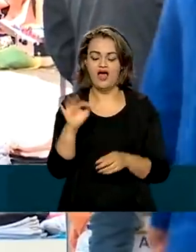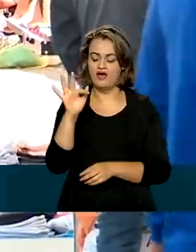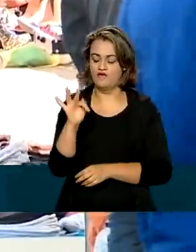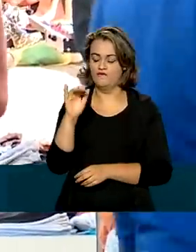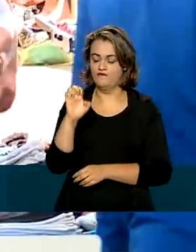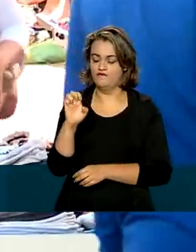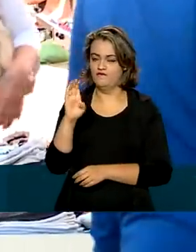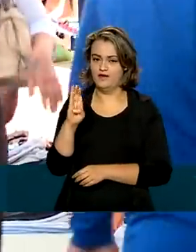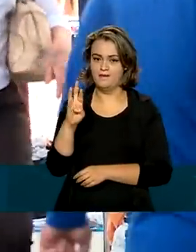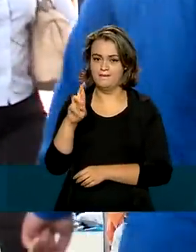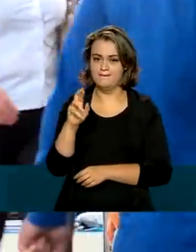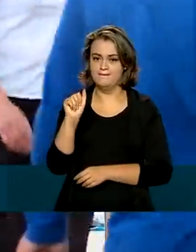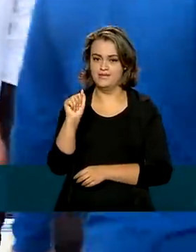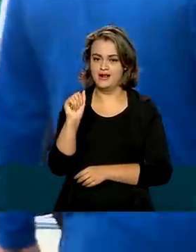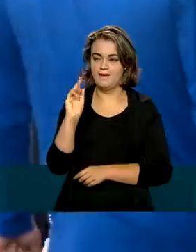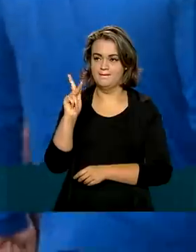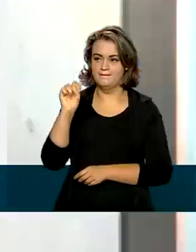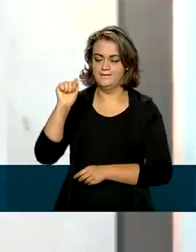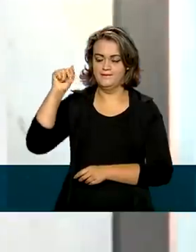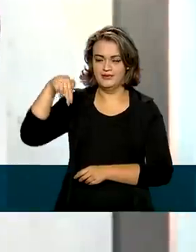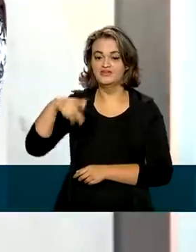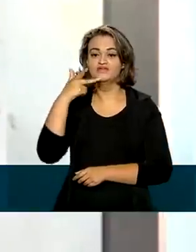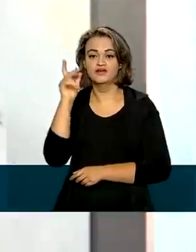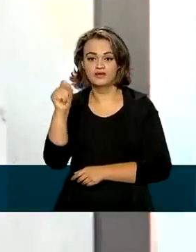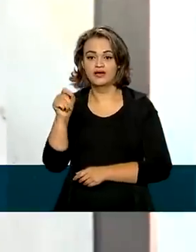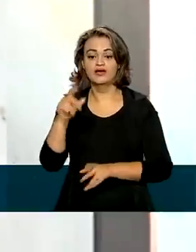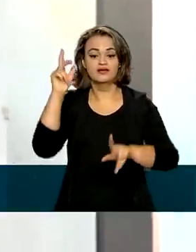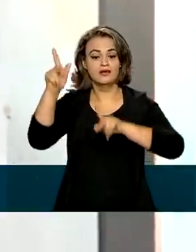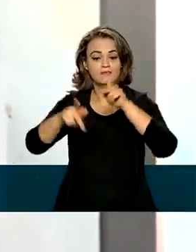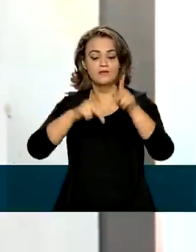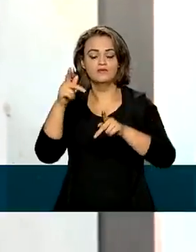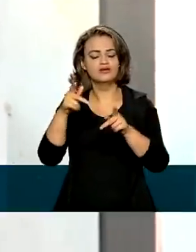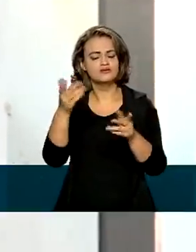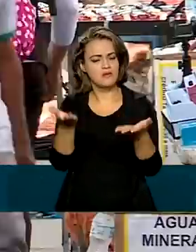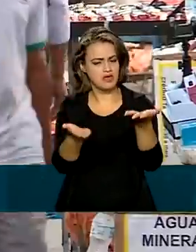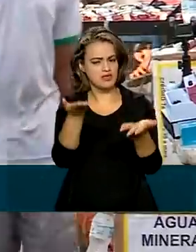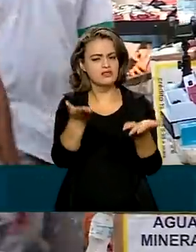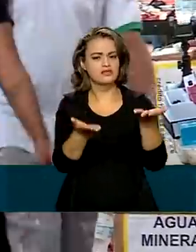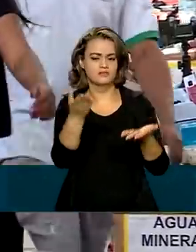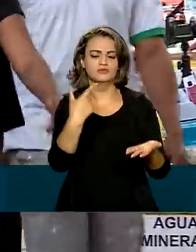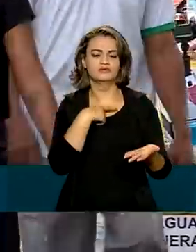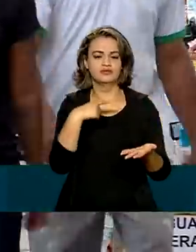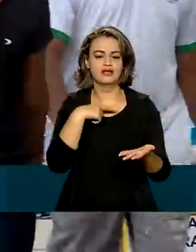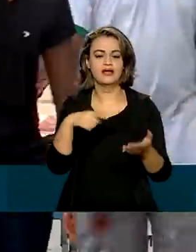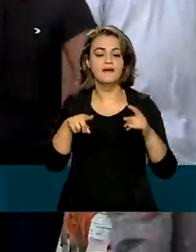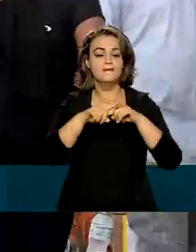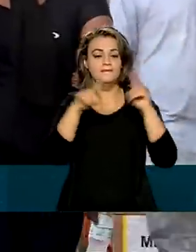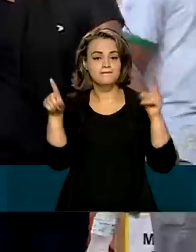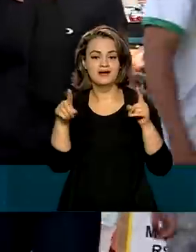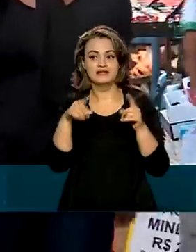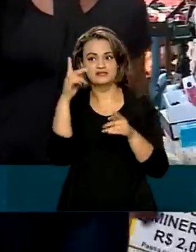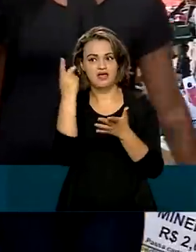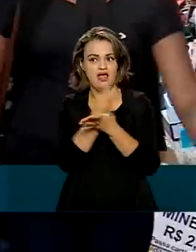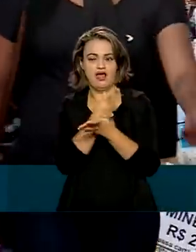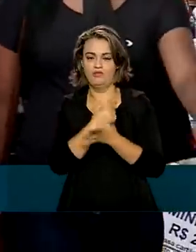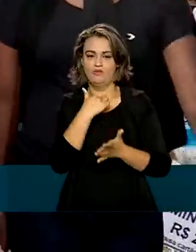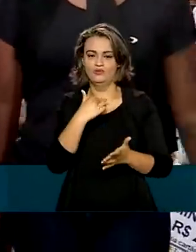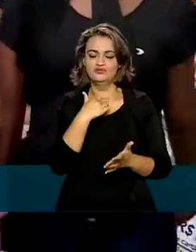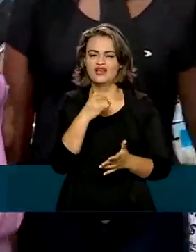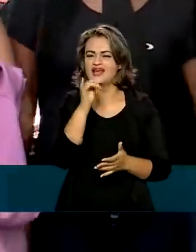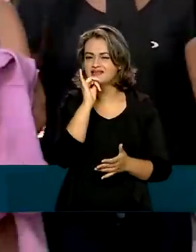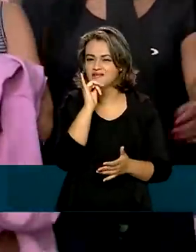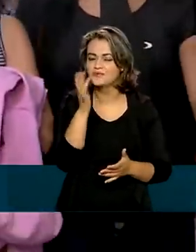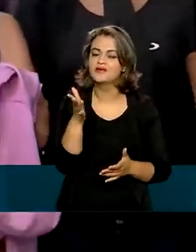Bancos, revela que boa parte da população tem contas equilibradas, mas não há espaço para erro. Ou seja,